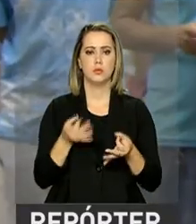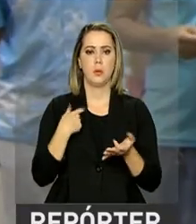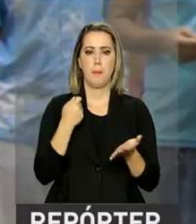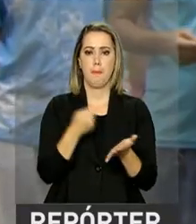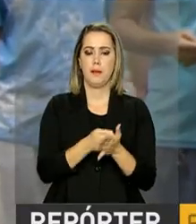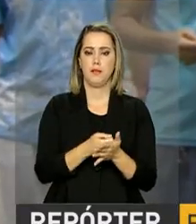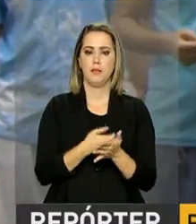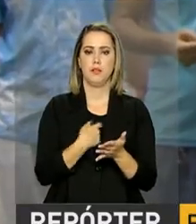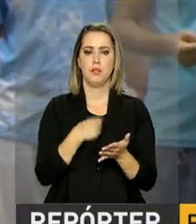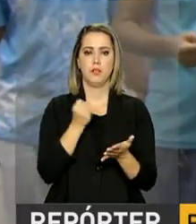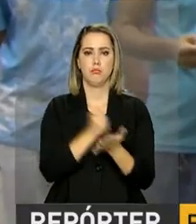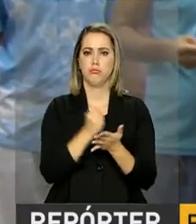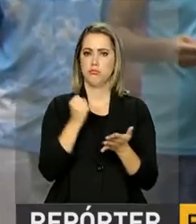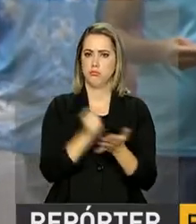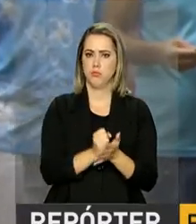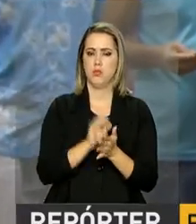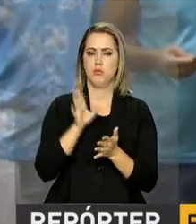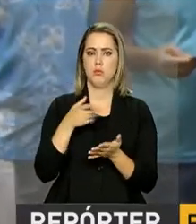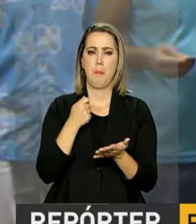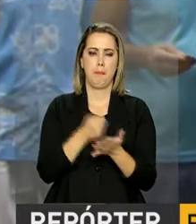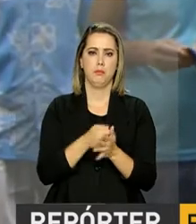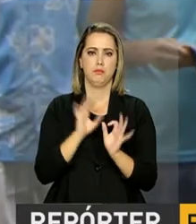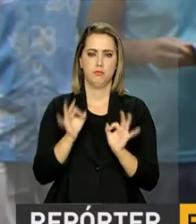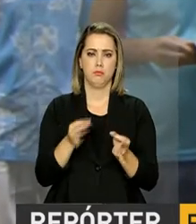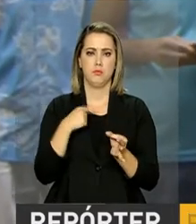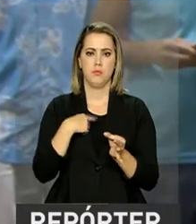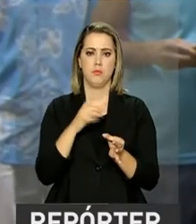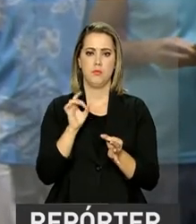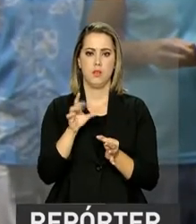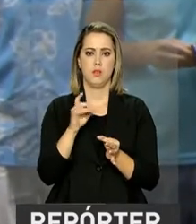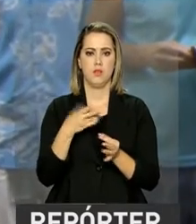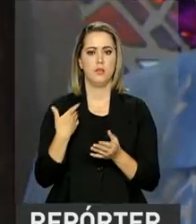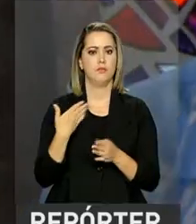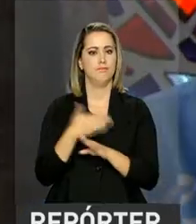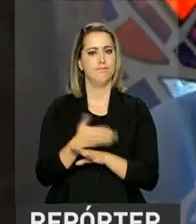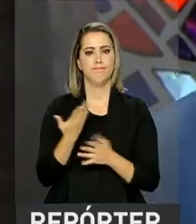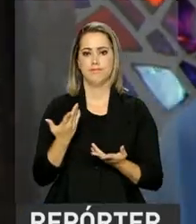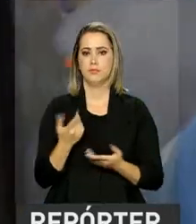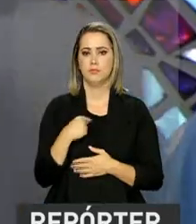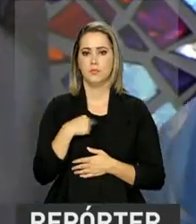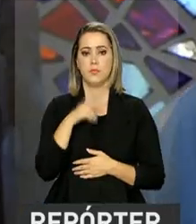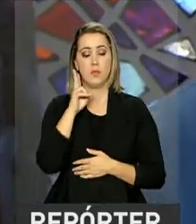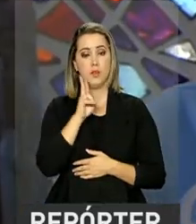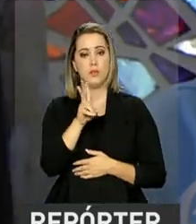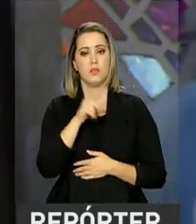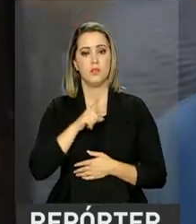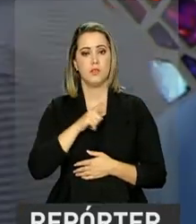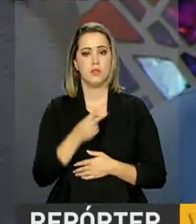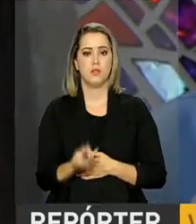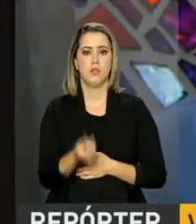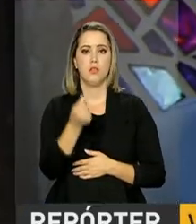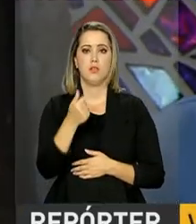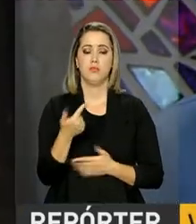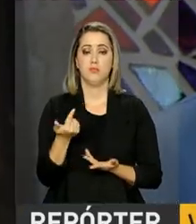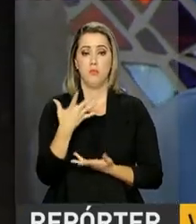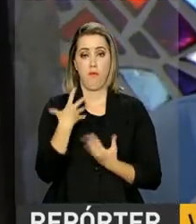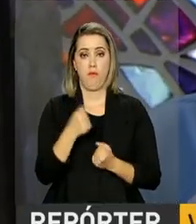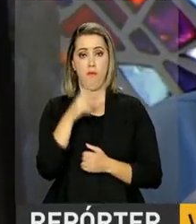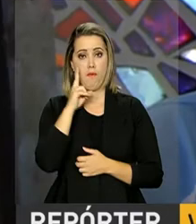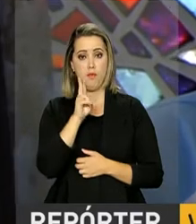pagar umas coisas que eu tenho para pagar, umas besteirinhas, coisa pouca, só dá para ir só. Eu vim aqui conferir, ver se tem alguma coisa, Vamos ver